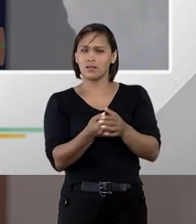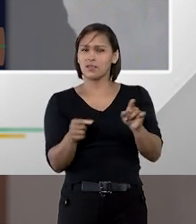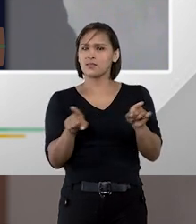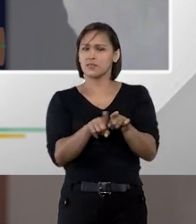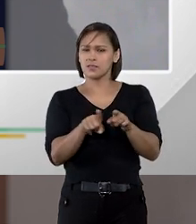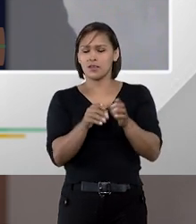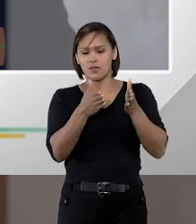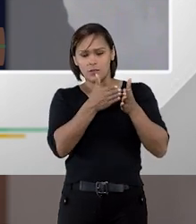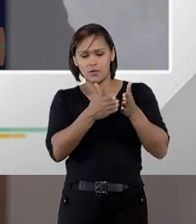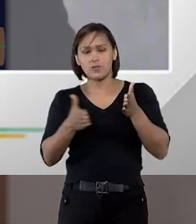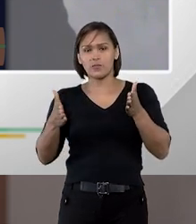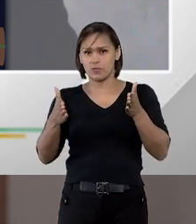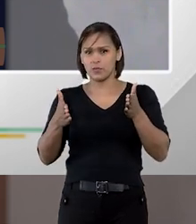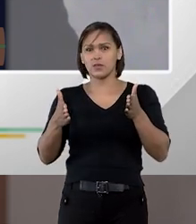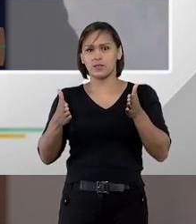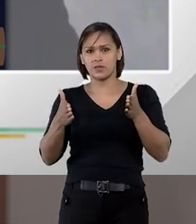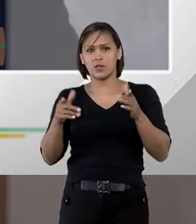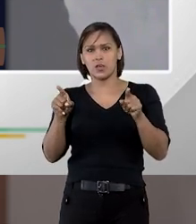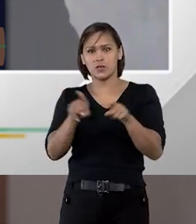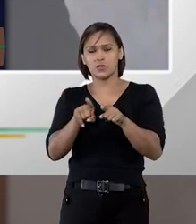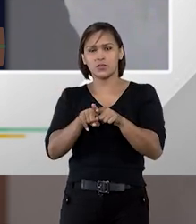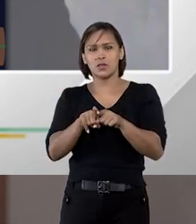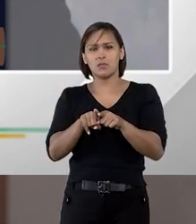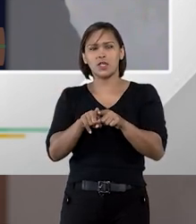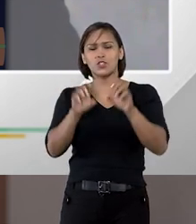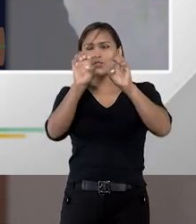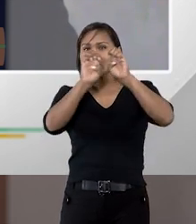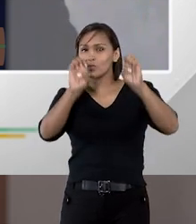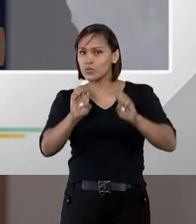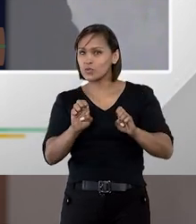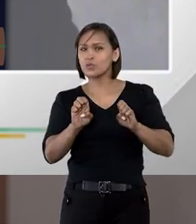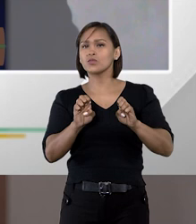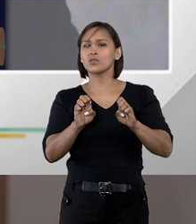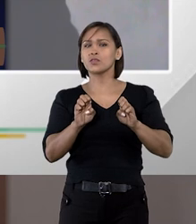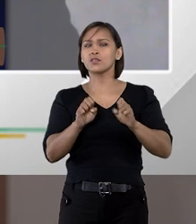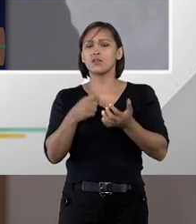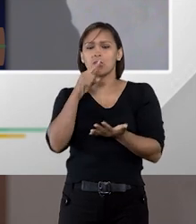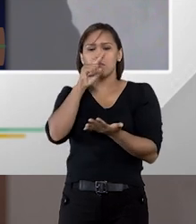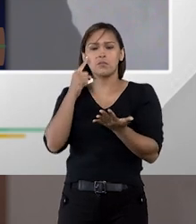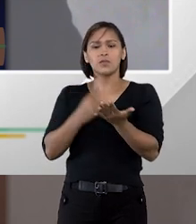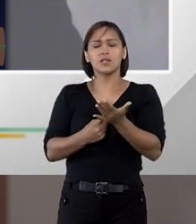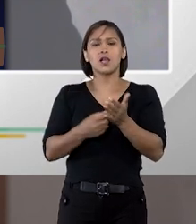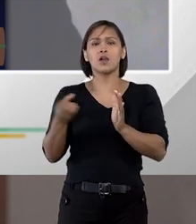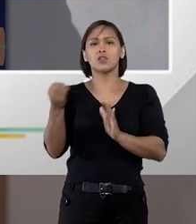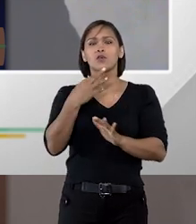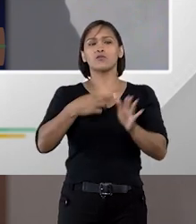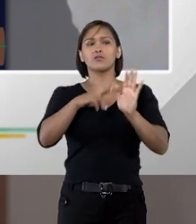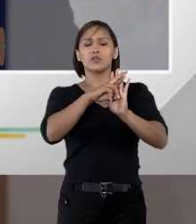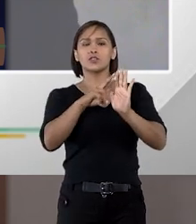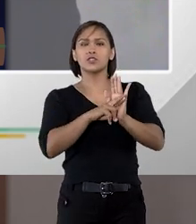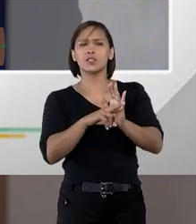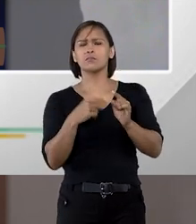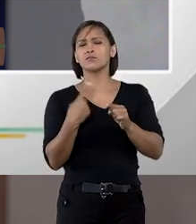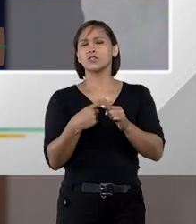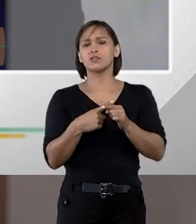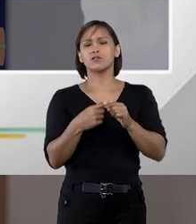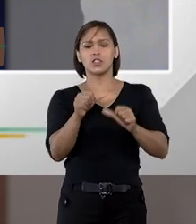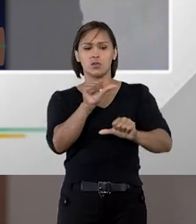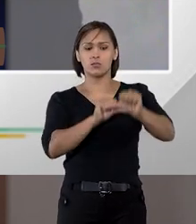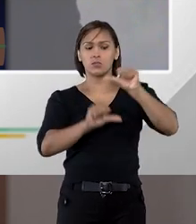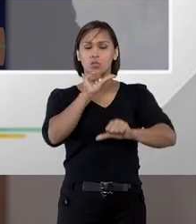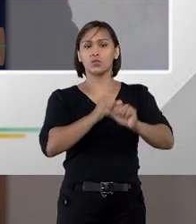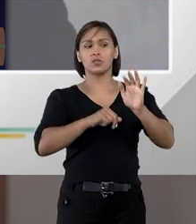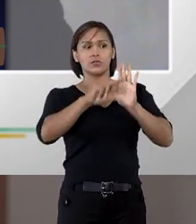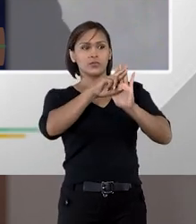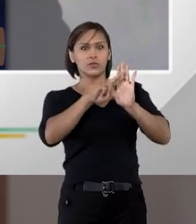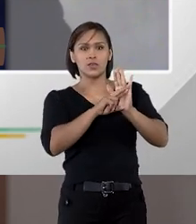um período de também, digamos, estruturação para aplicação do novo regime. Afinal de contas, você não muda